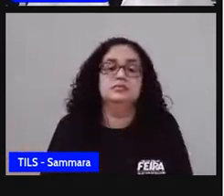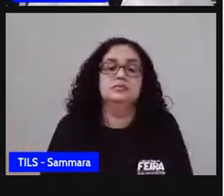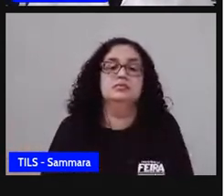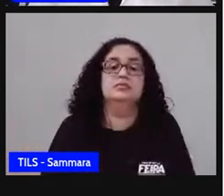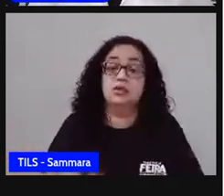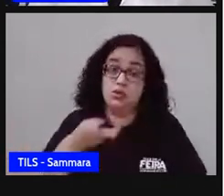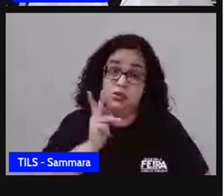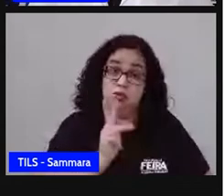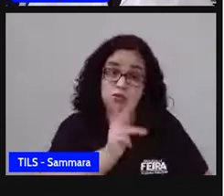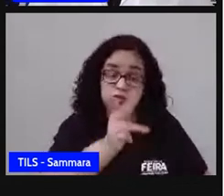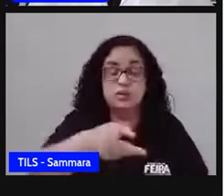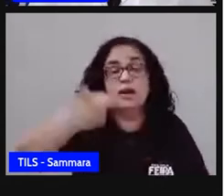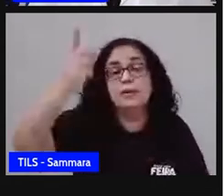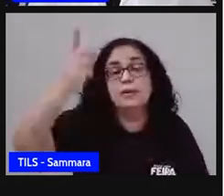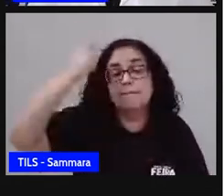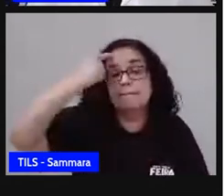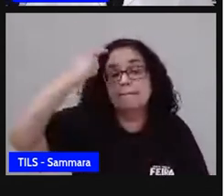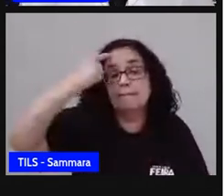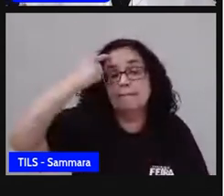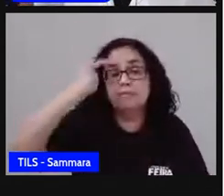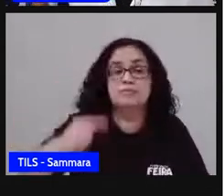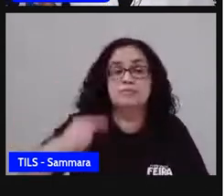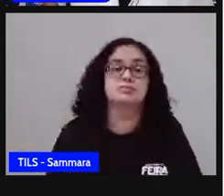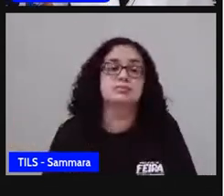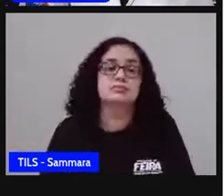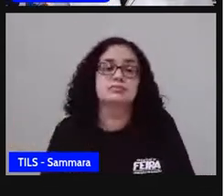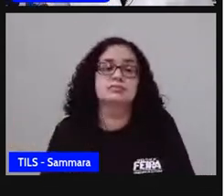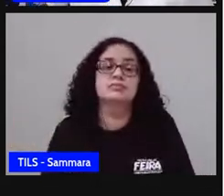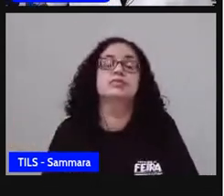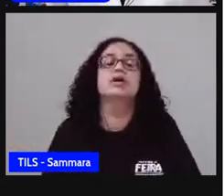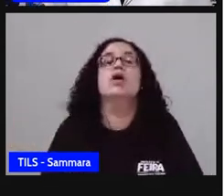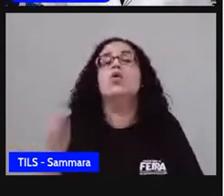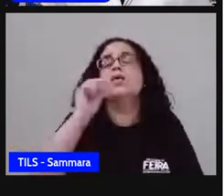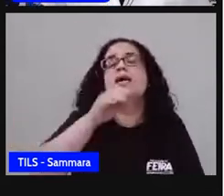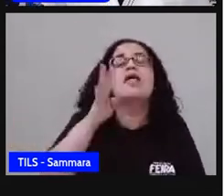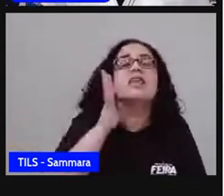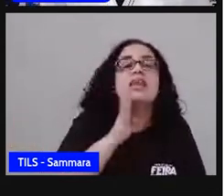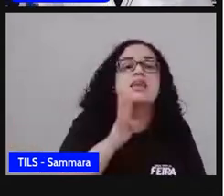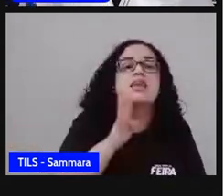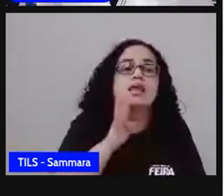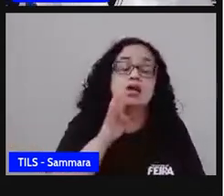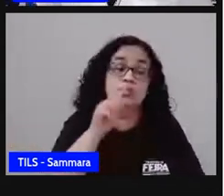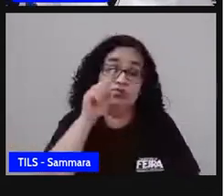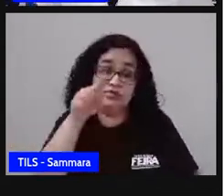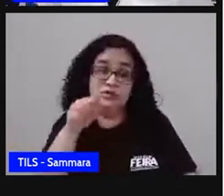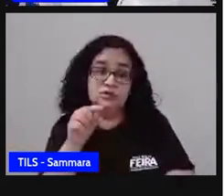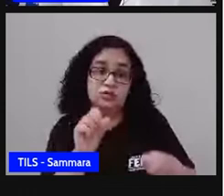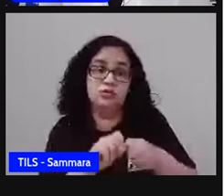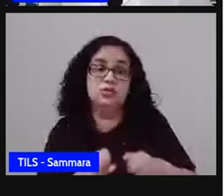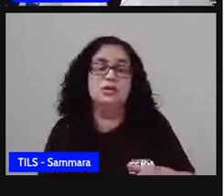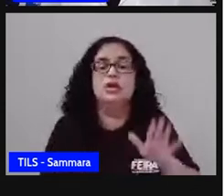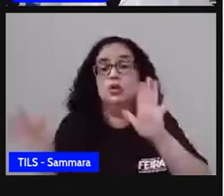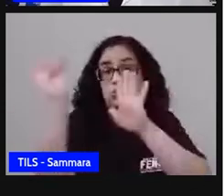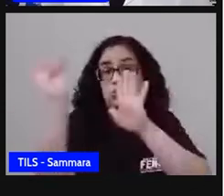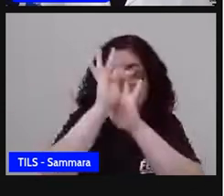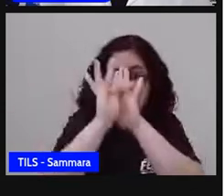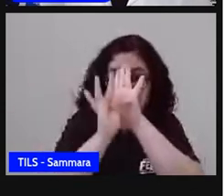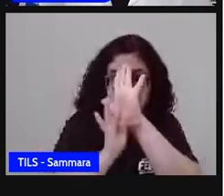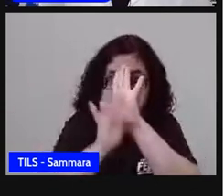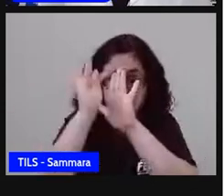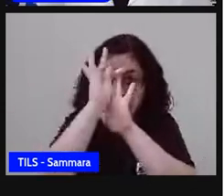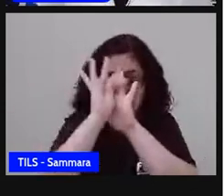para que você continue refletindo, o que é bacana? Que tal você fazer um texto